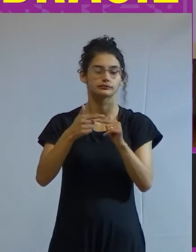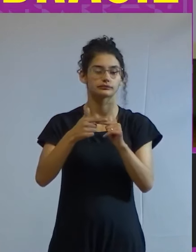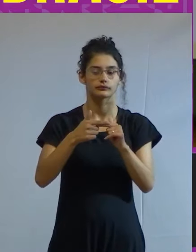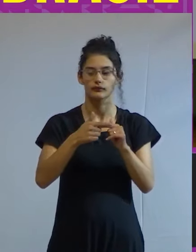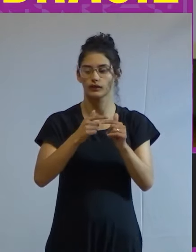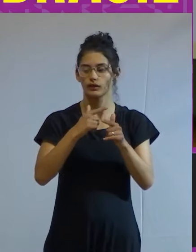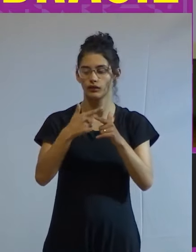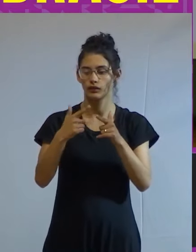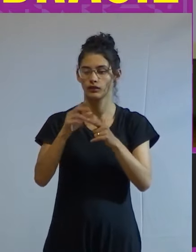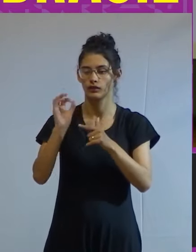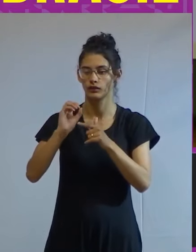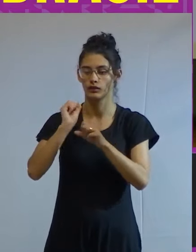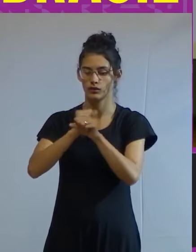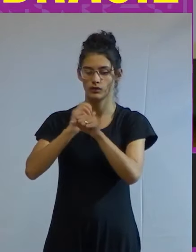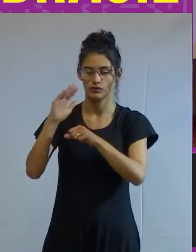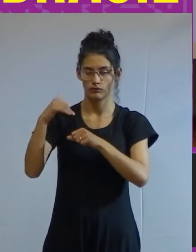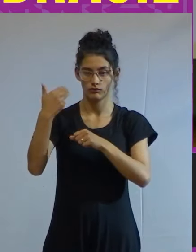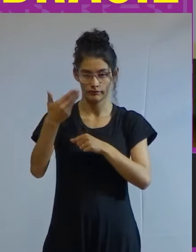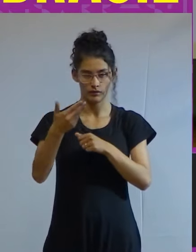no próximo ano